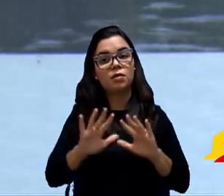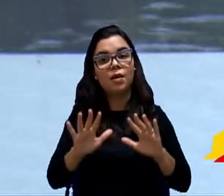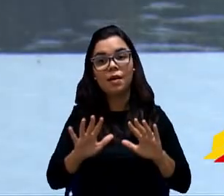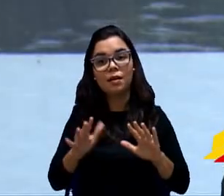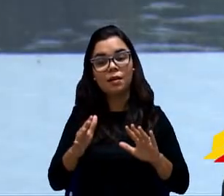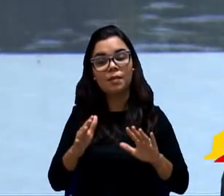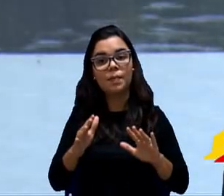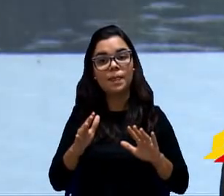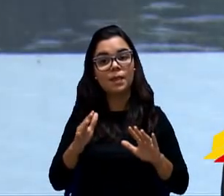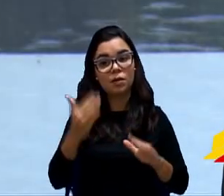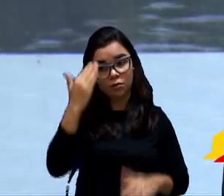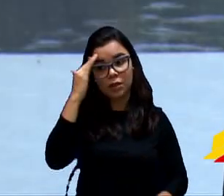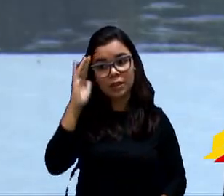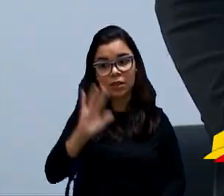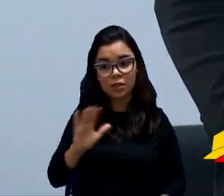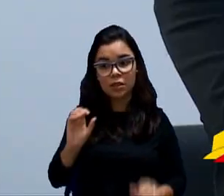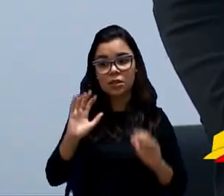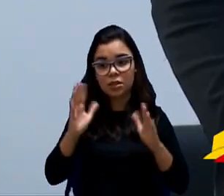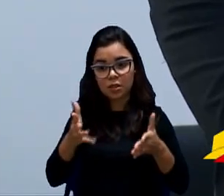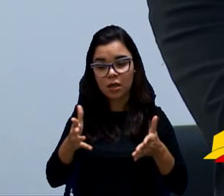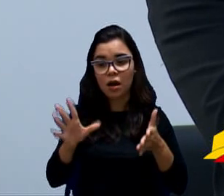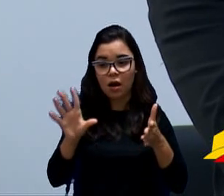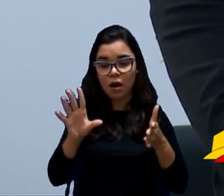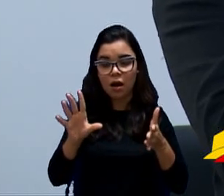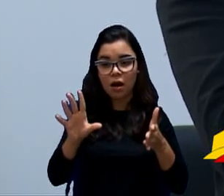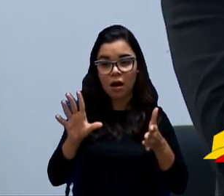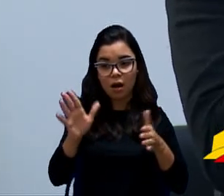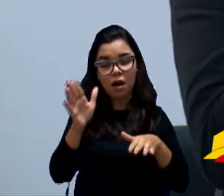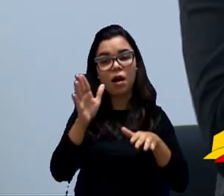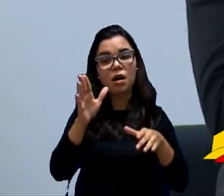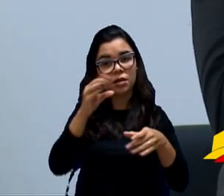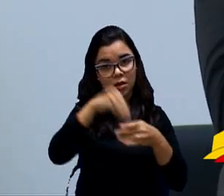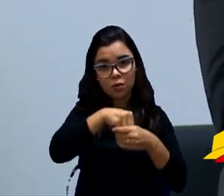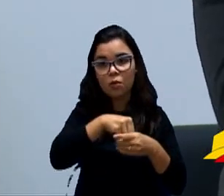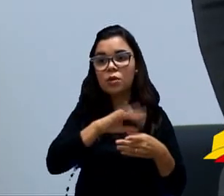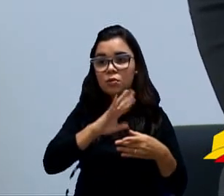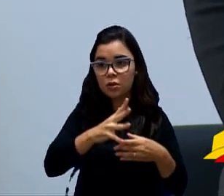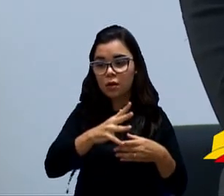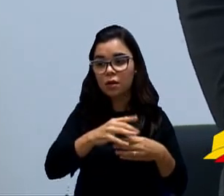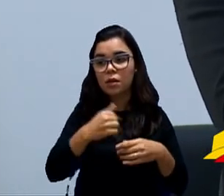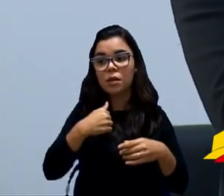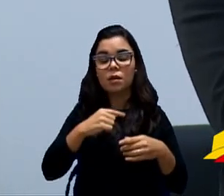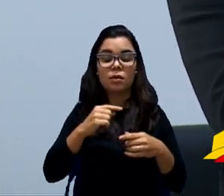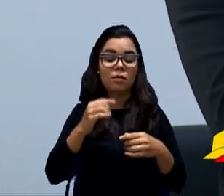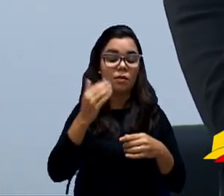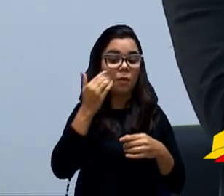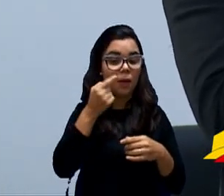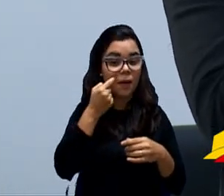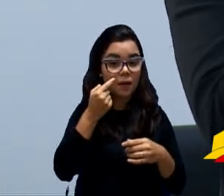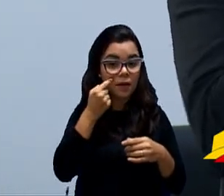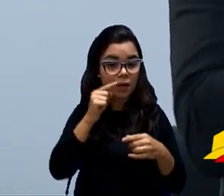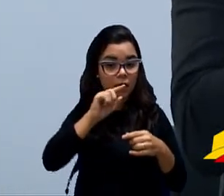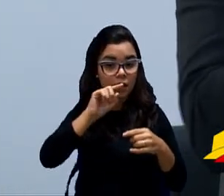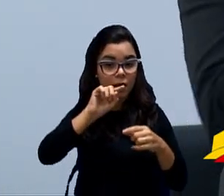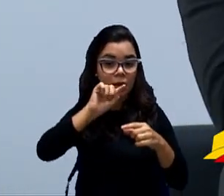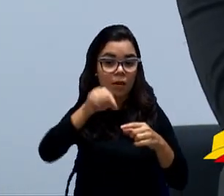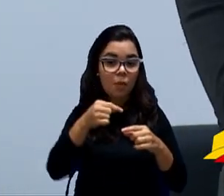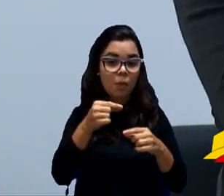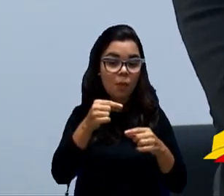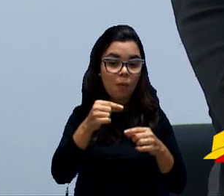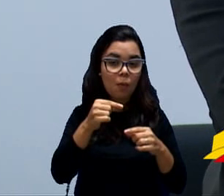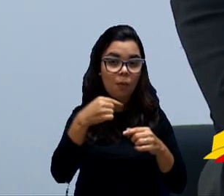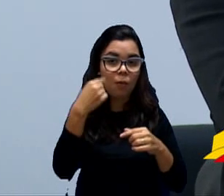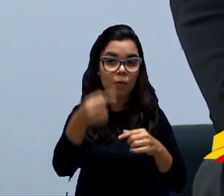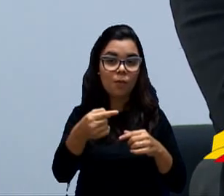é a realidade. Não é interessante, depois da vírgula aqui, habitacionais, pelo menos, a gente colocar aqui, a gente